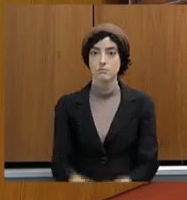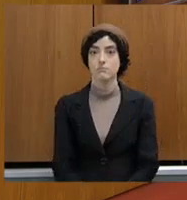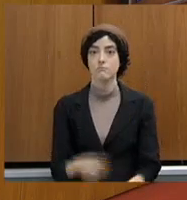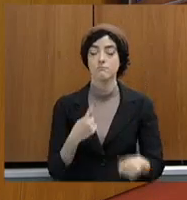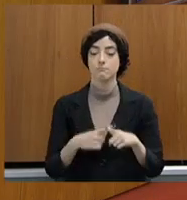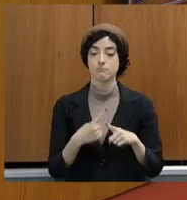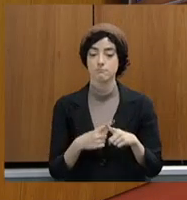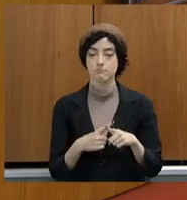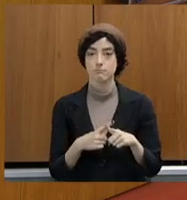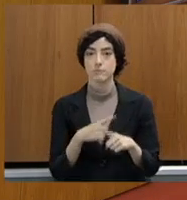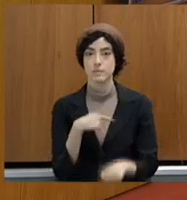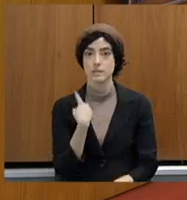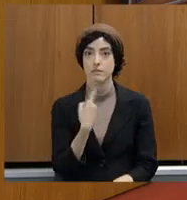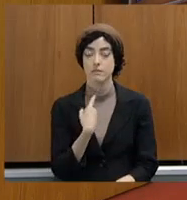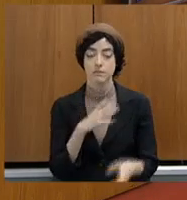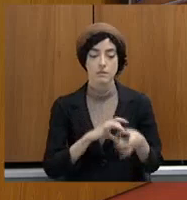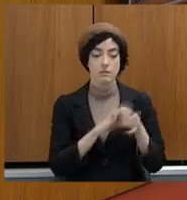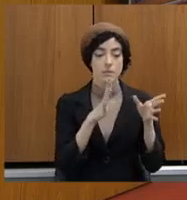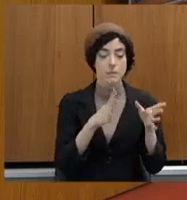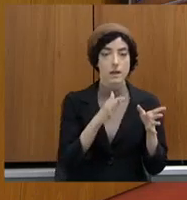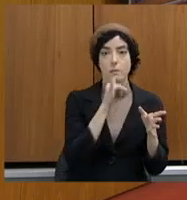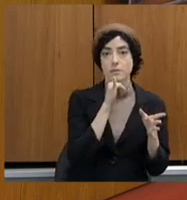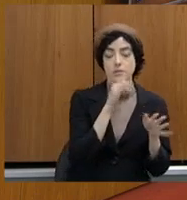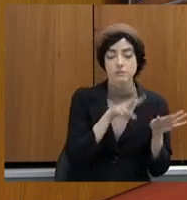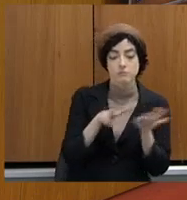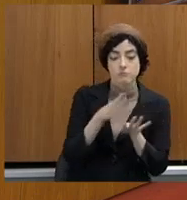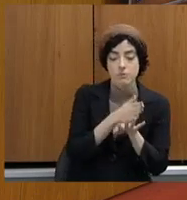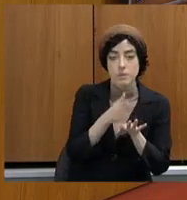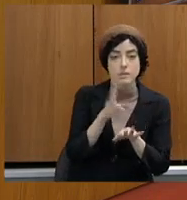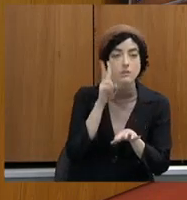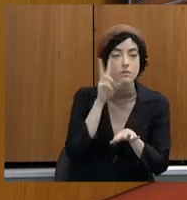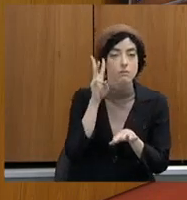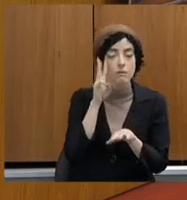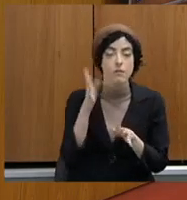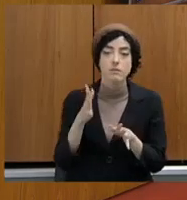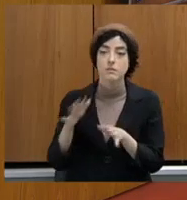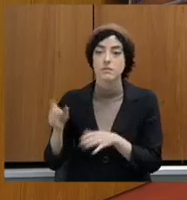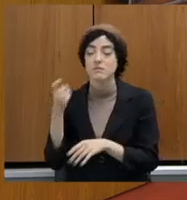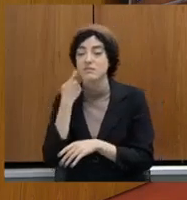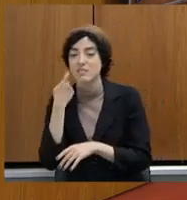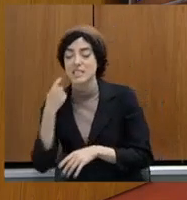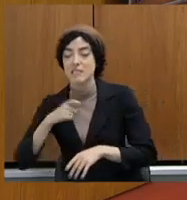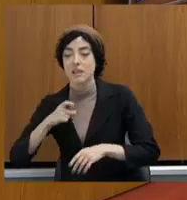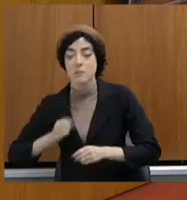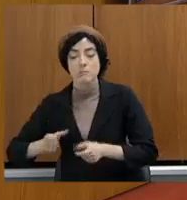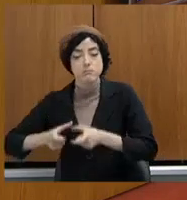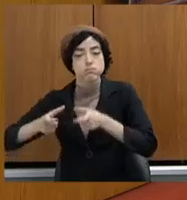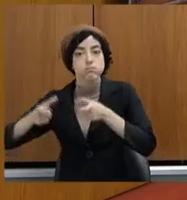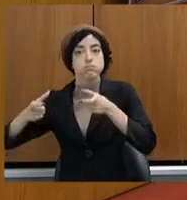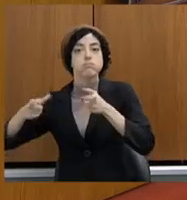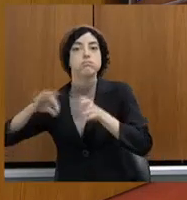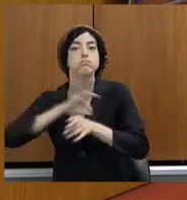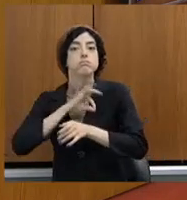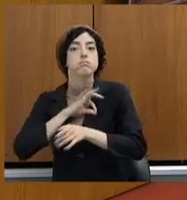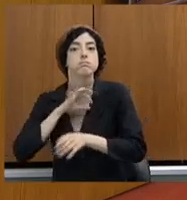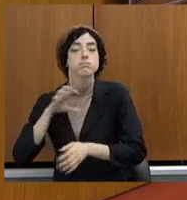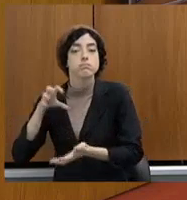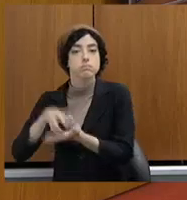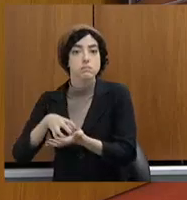ostensivo preventivo e a população volta a ser atendida. Trabalha melhor a Polícia Civil, trabalha melhor a PM, e quem nos paga